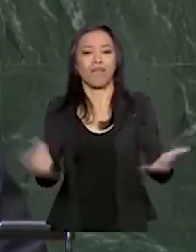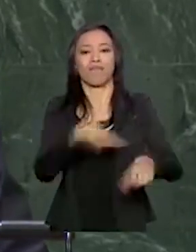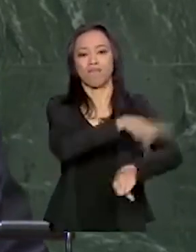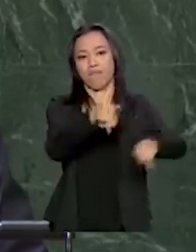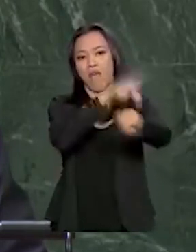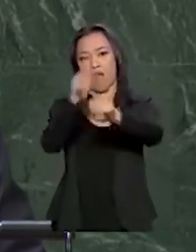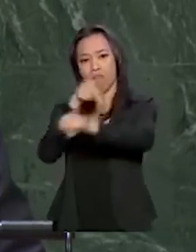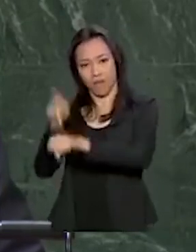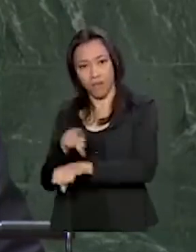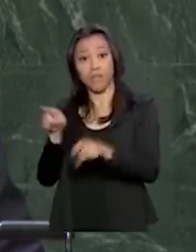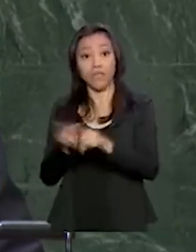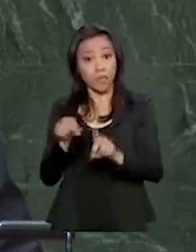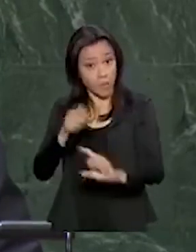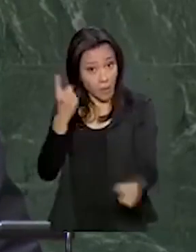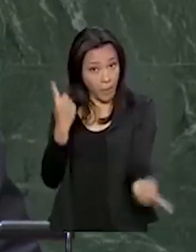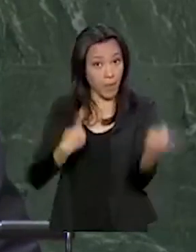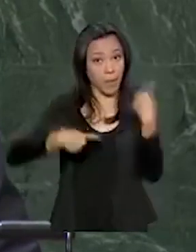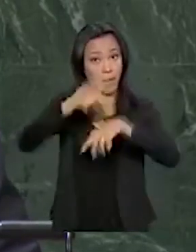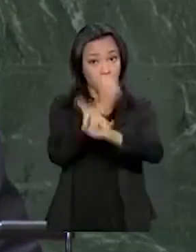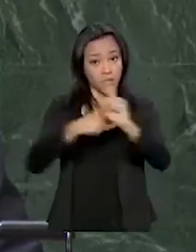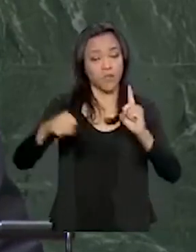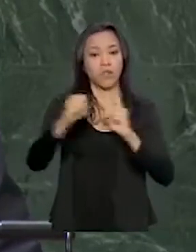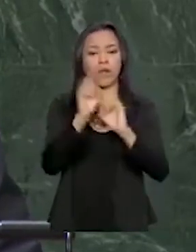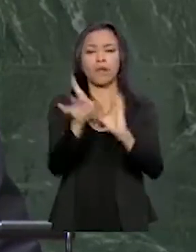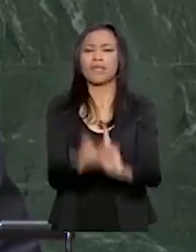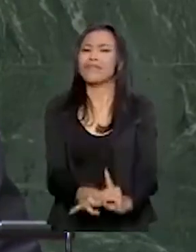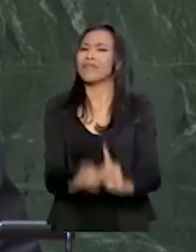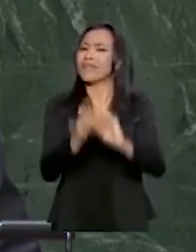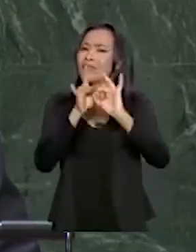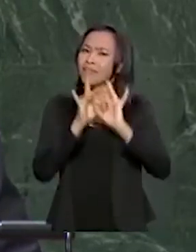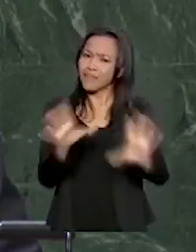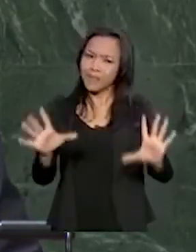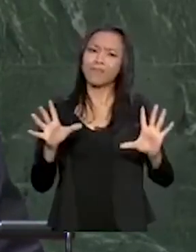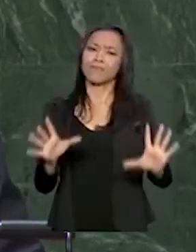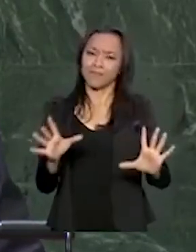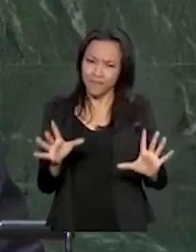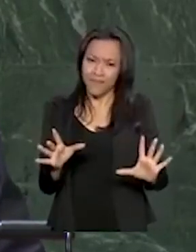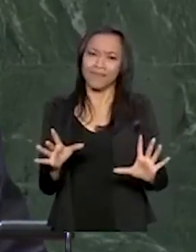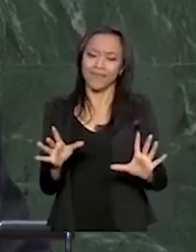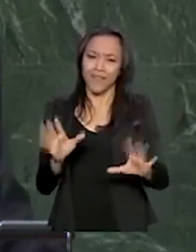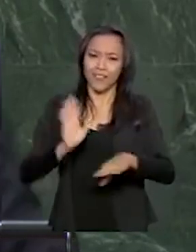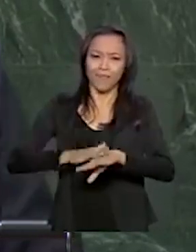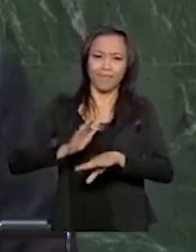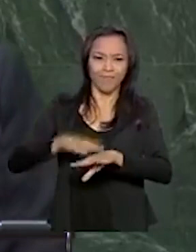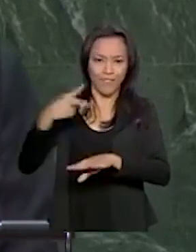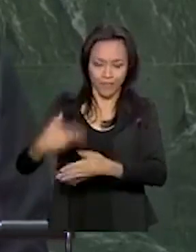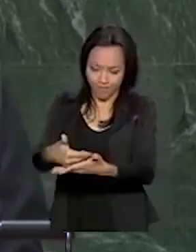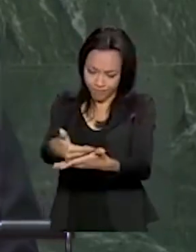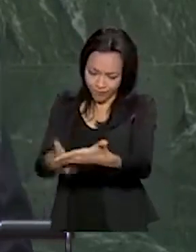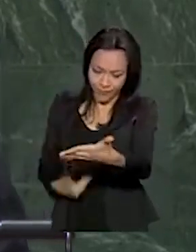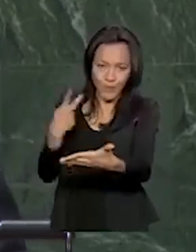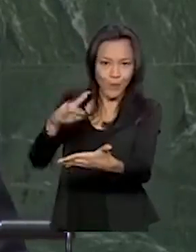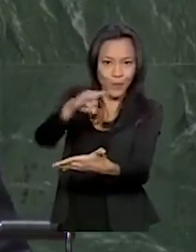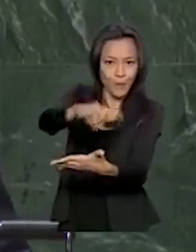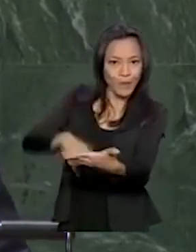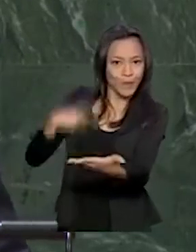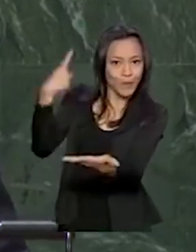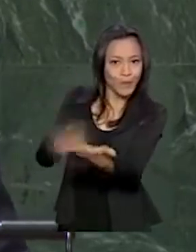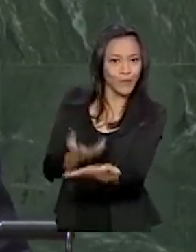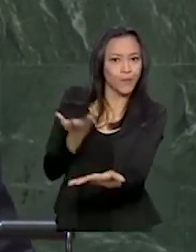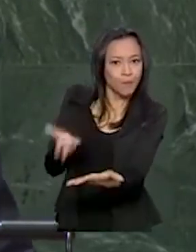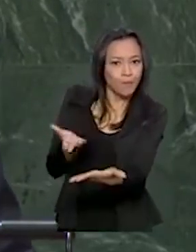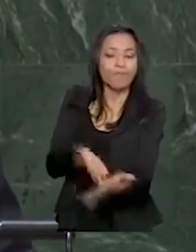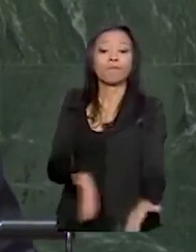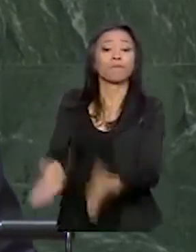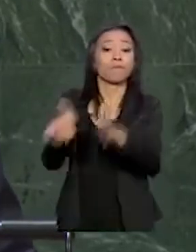e o progresso social com liberdade, conforme o preâmbulo de sua carta. Nas questões do